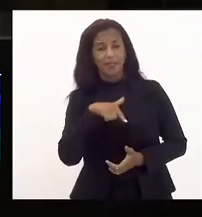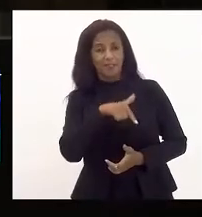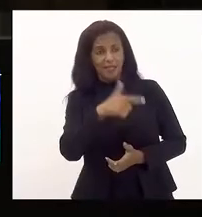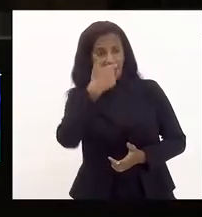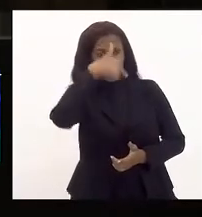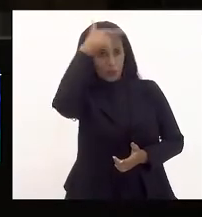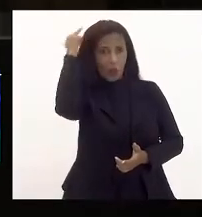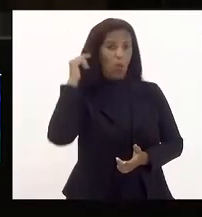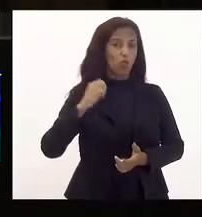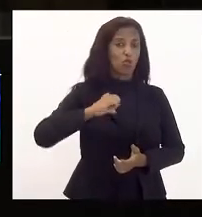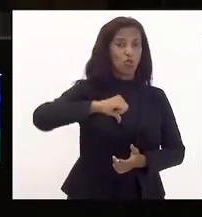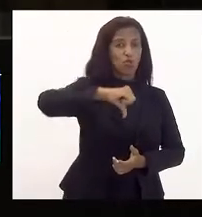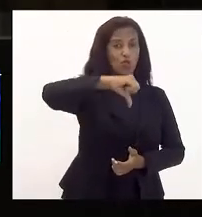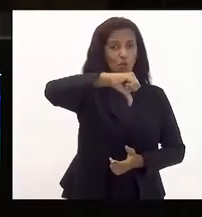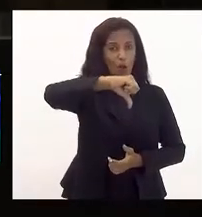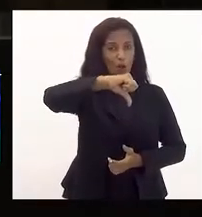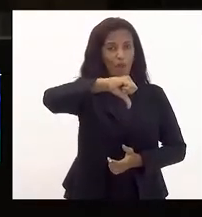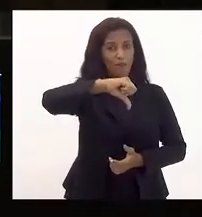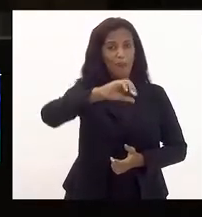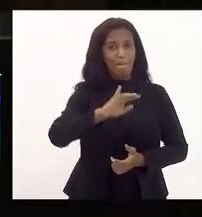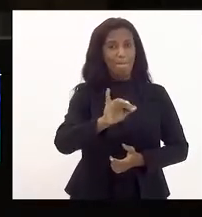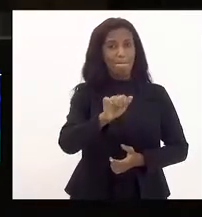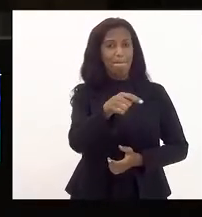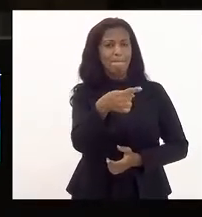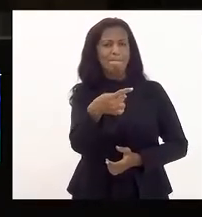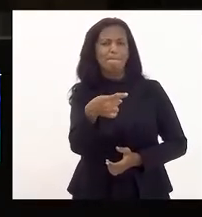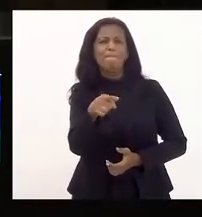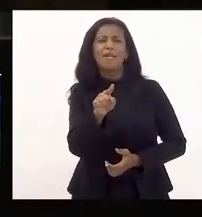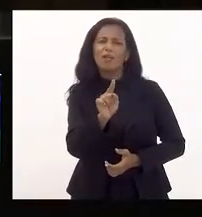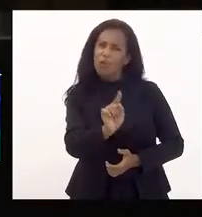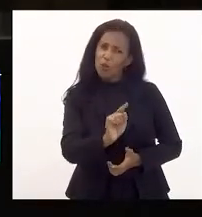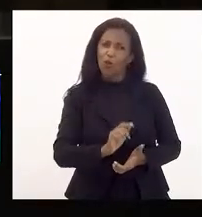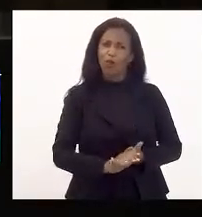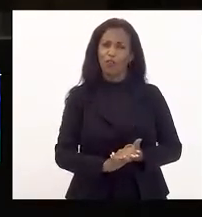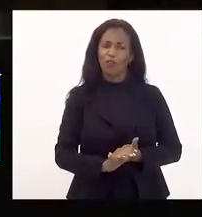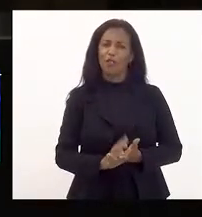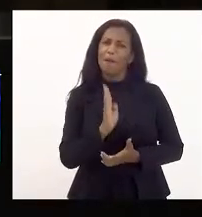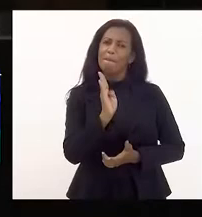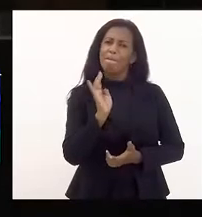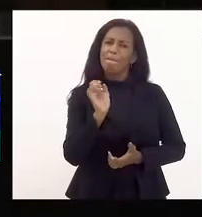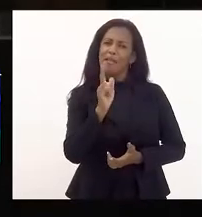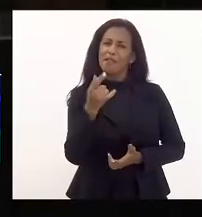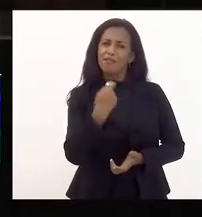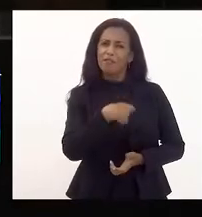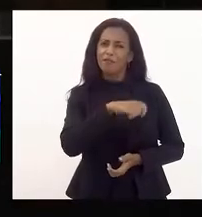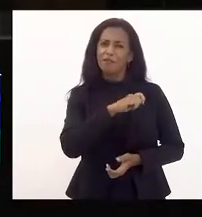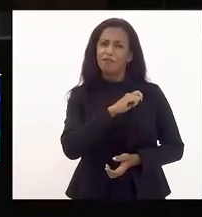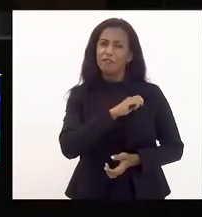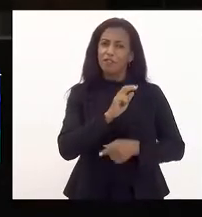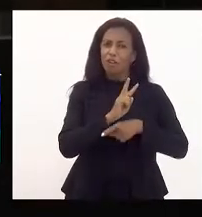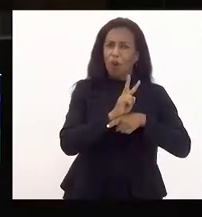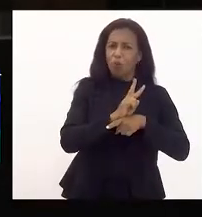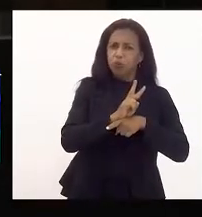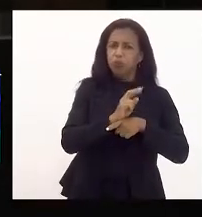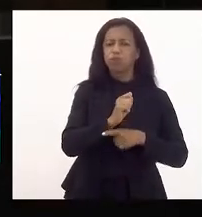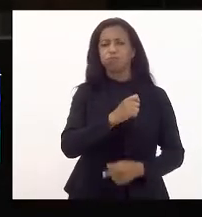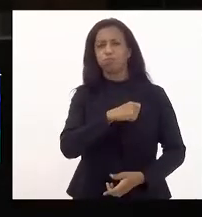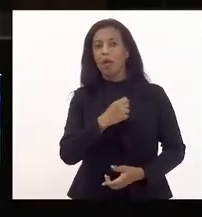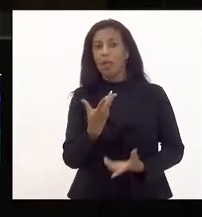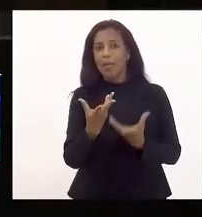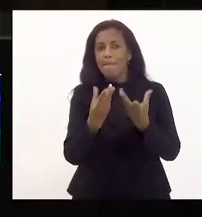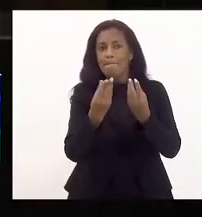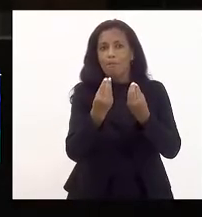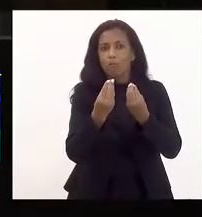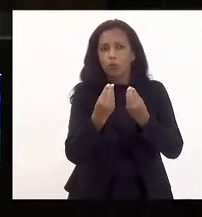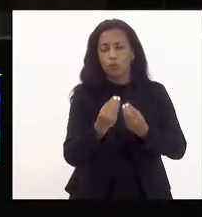R$ 9 bilhões de benefícios fiscais, deputado Márcio Pacheco, R$ 9 bilhões de incentivos fiscais. É muito.